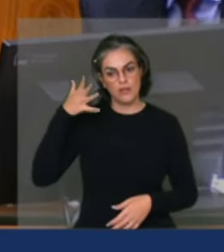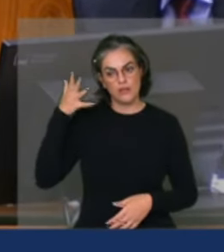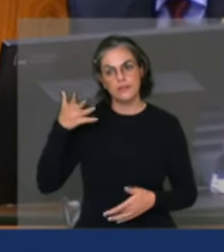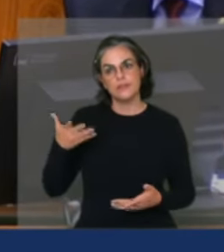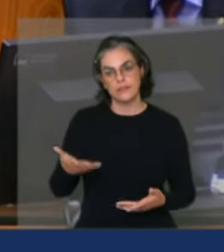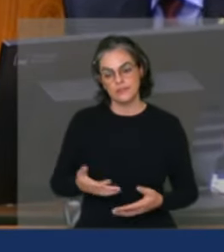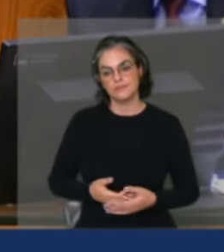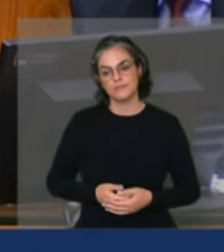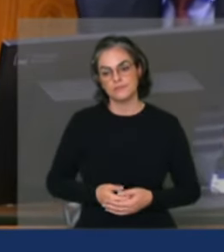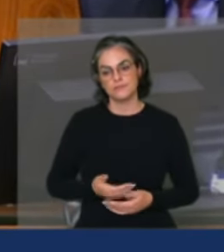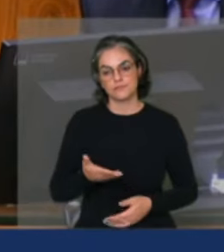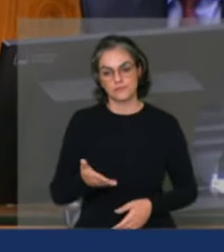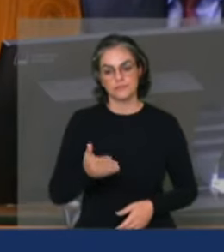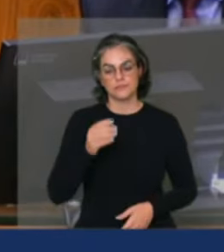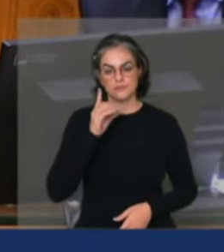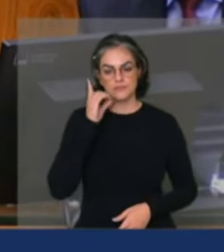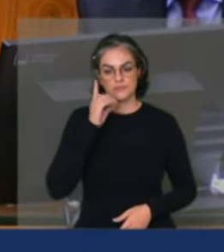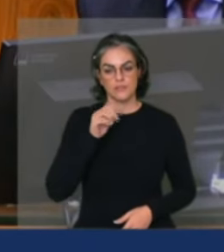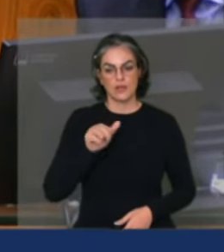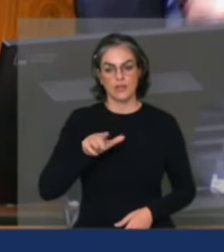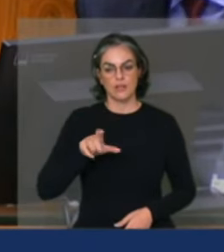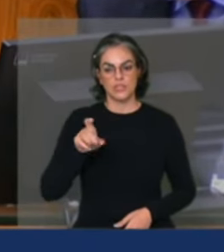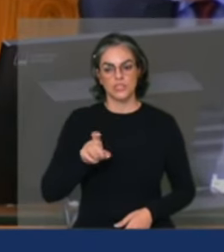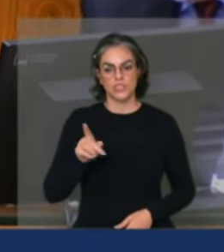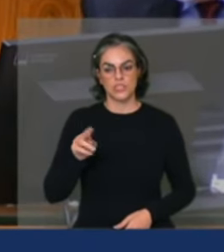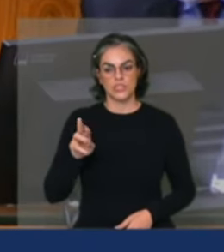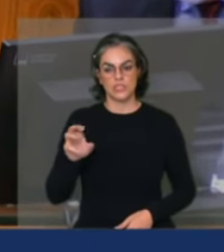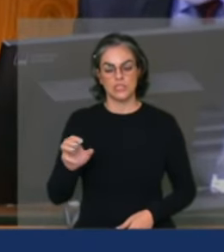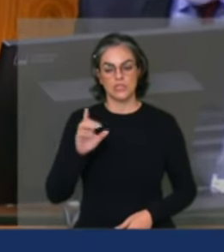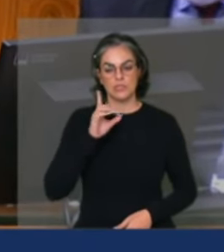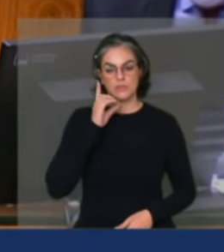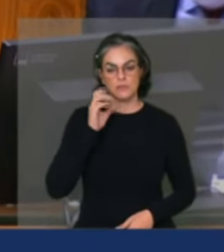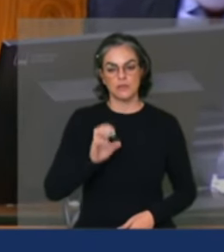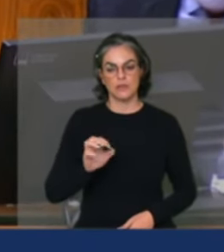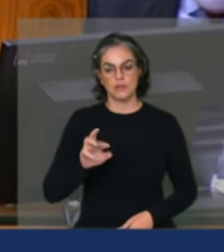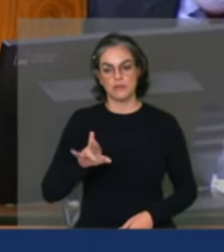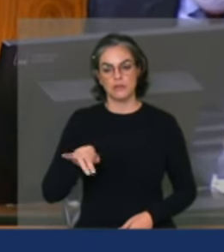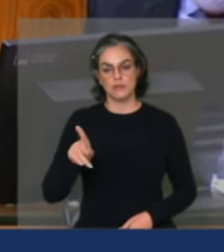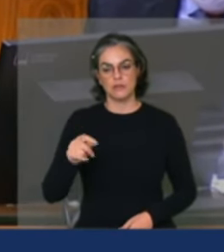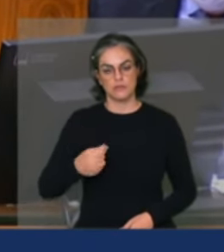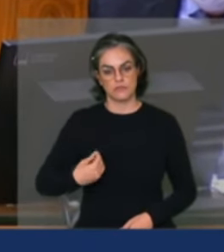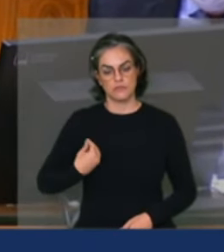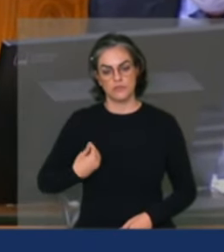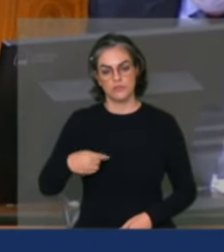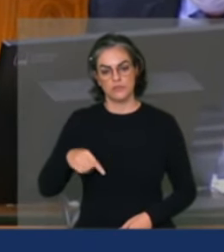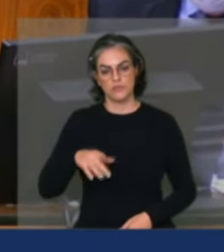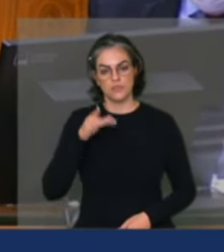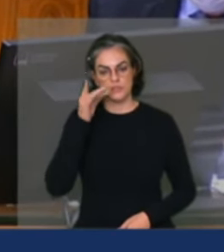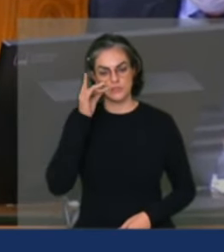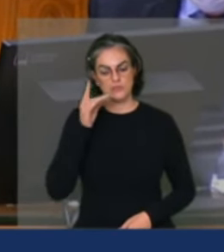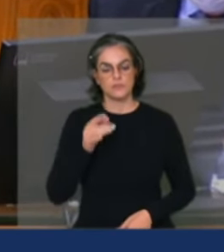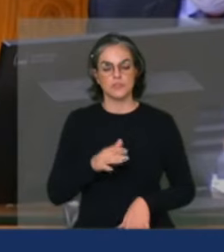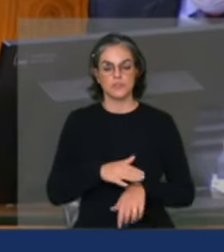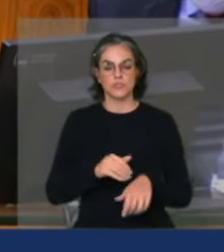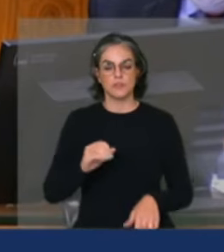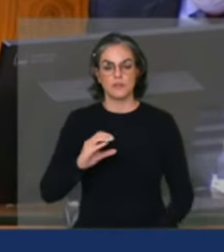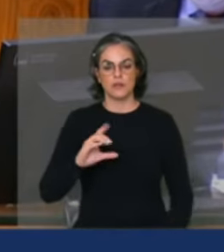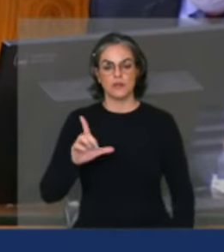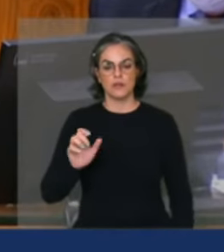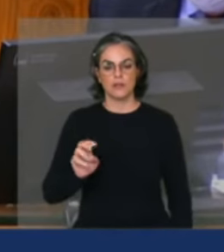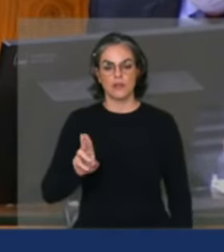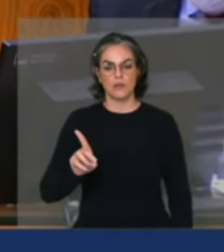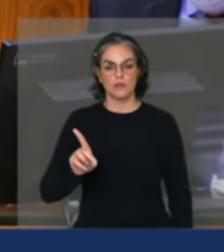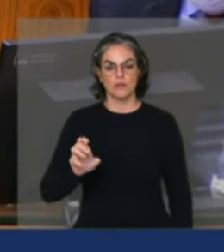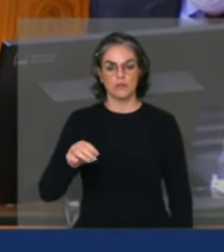deputado Alexandre Frota e a deputada Érica Cocay. Convido o Claudemir Silva Moraes, indicado pelo PSOL,